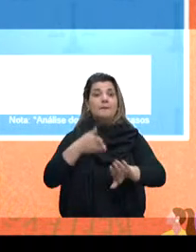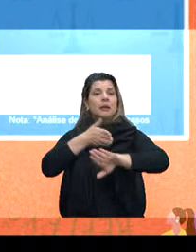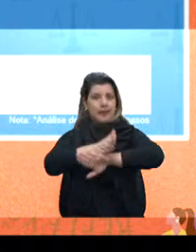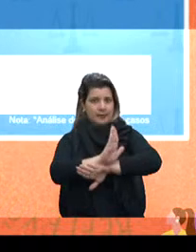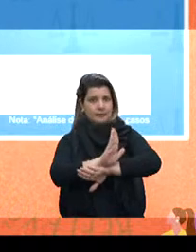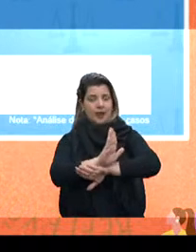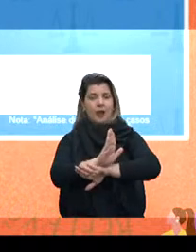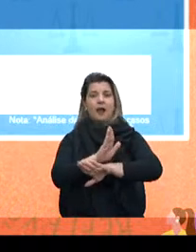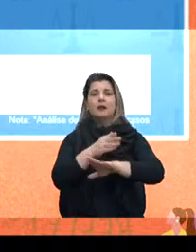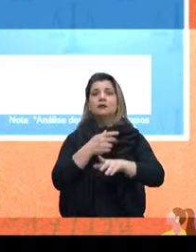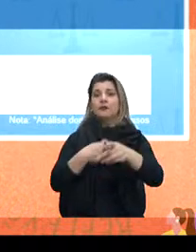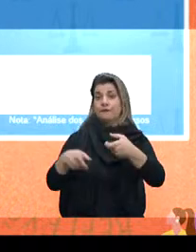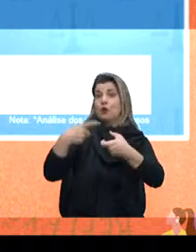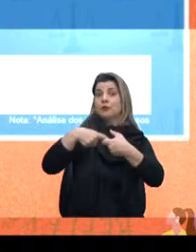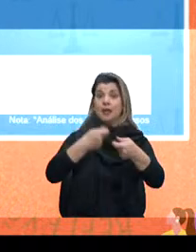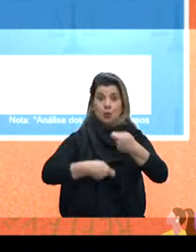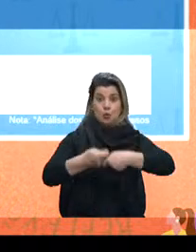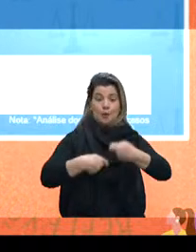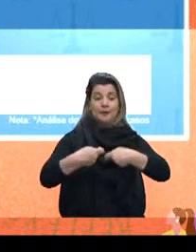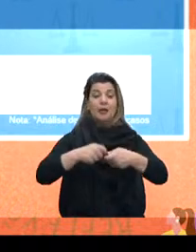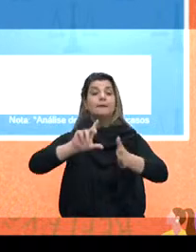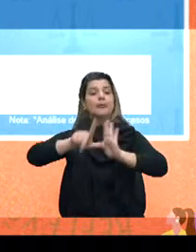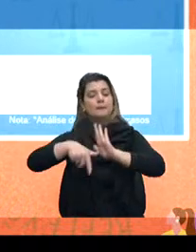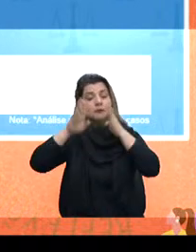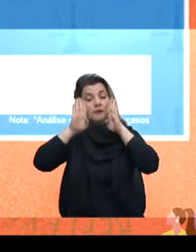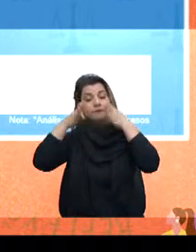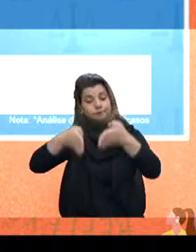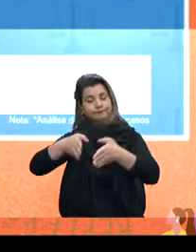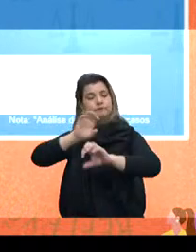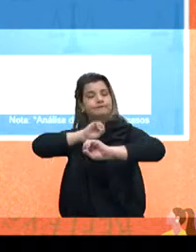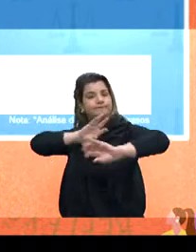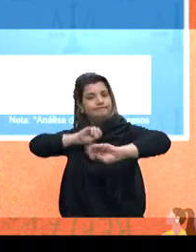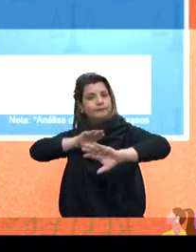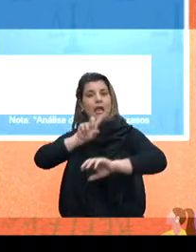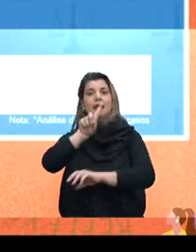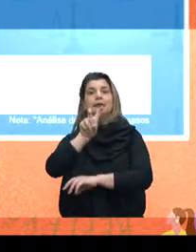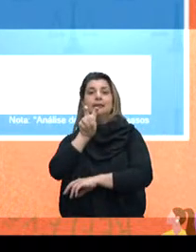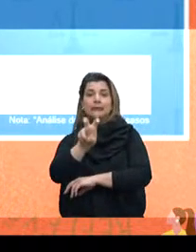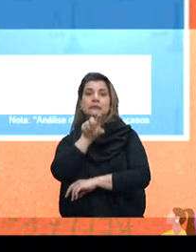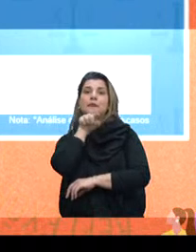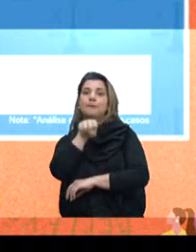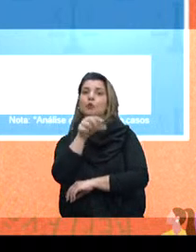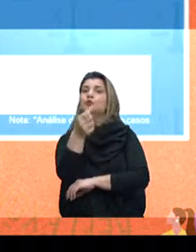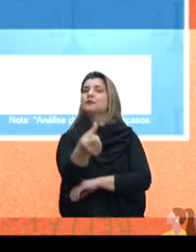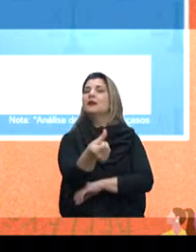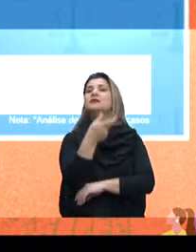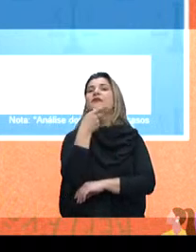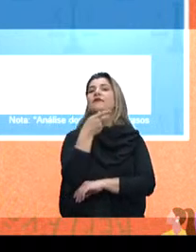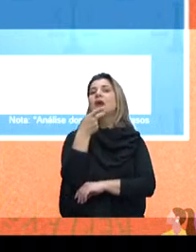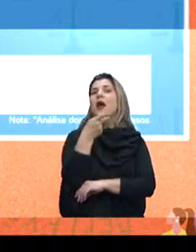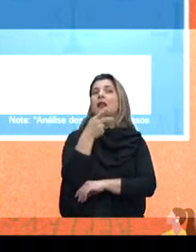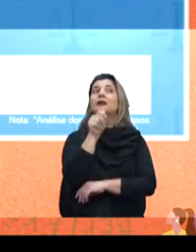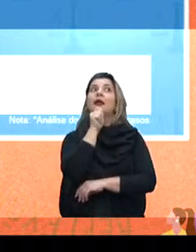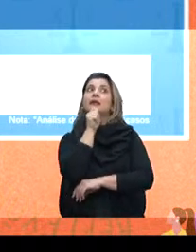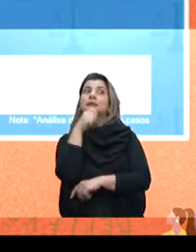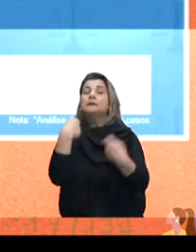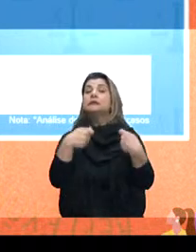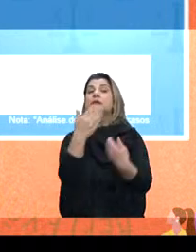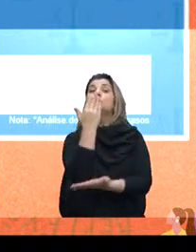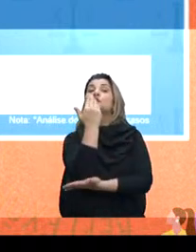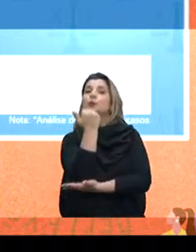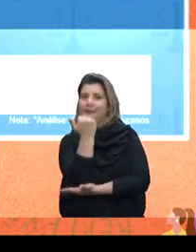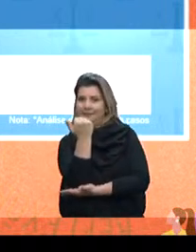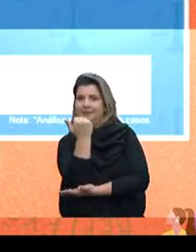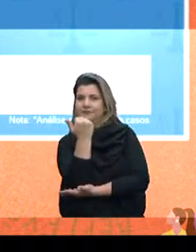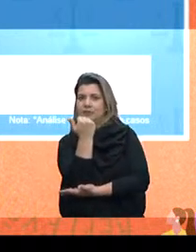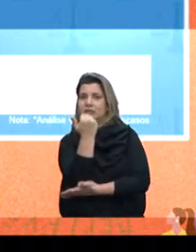a retomada econômica e depois ter atenção à educação. 15.6 diz, epa, nós ainda precisamos de comida aqui, nós